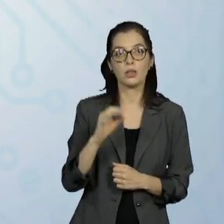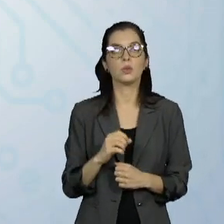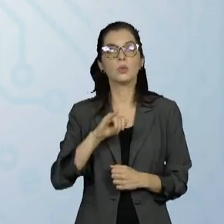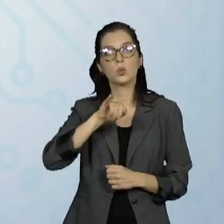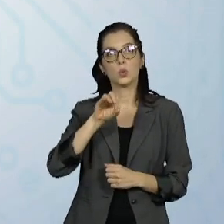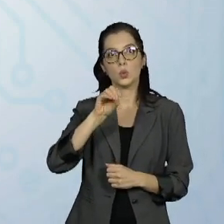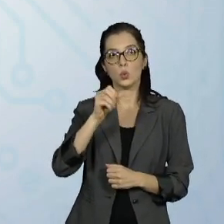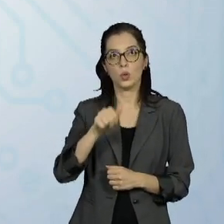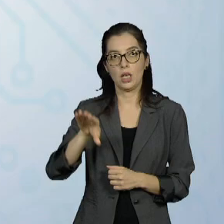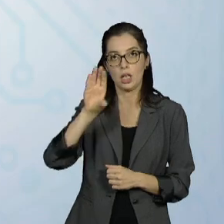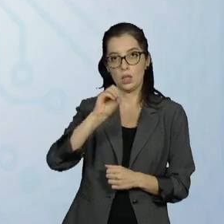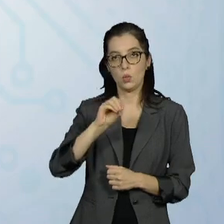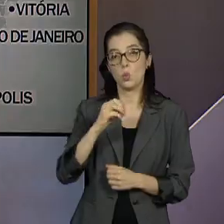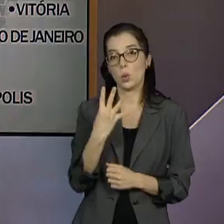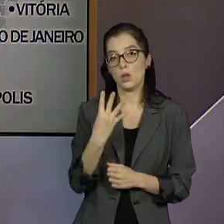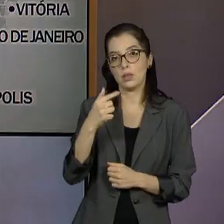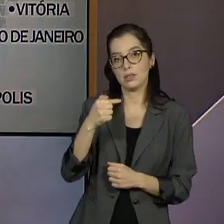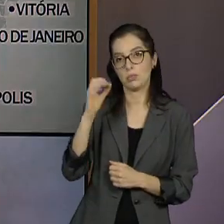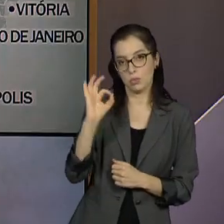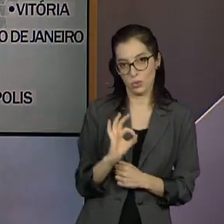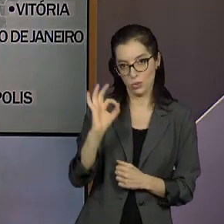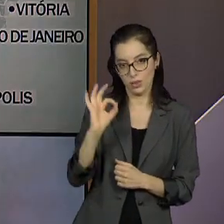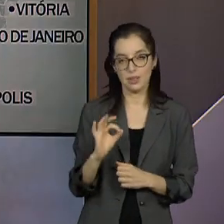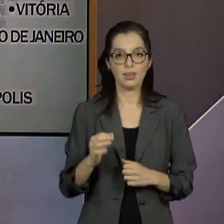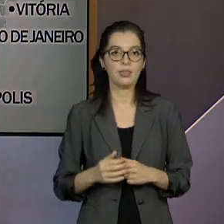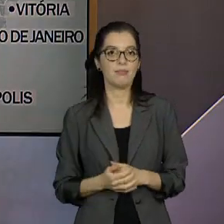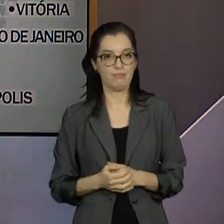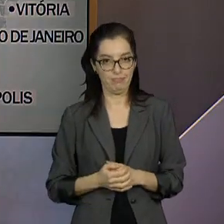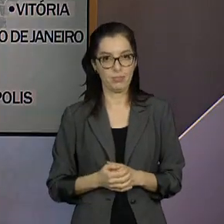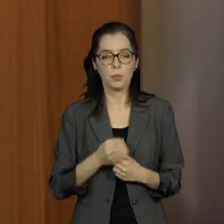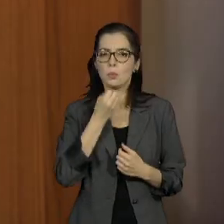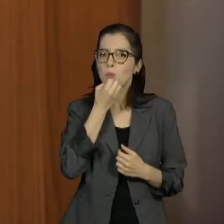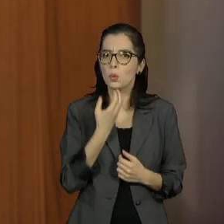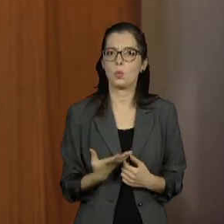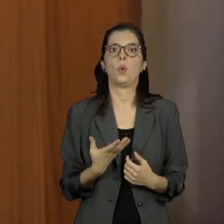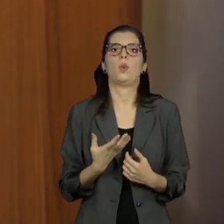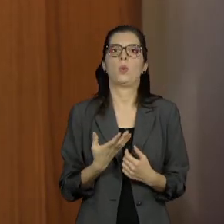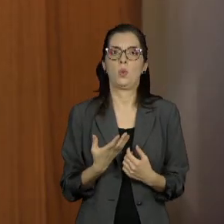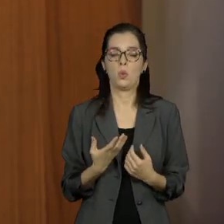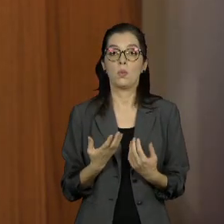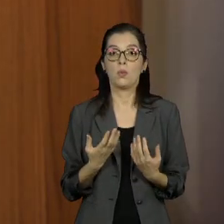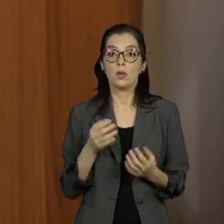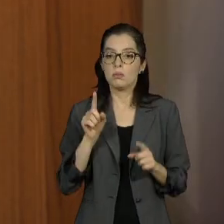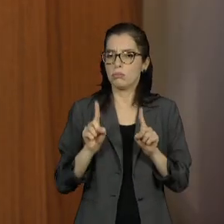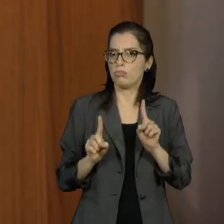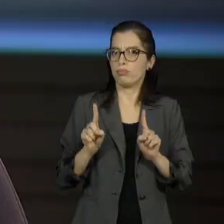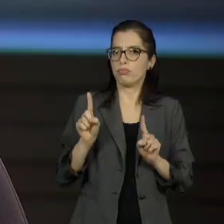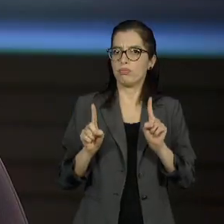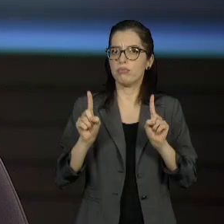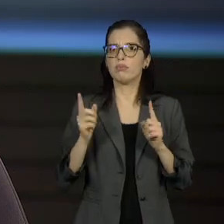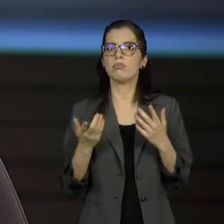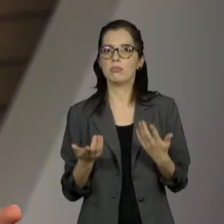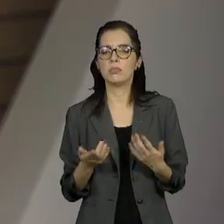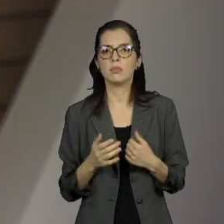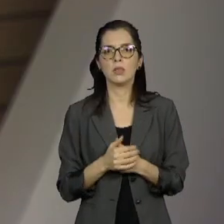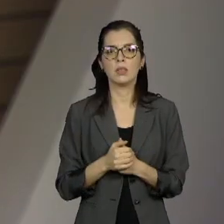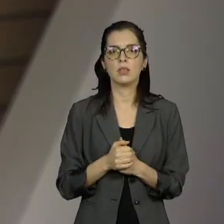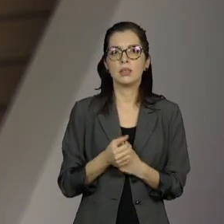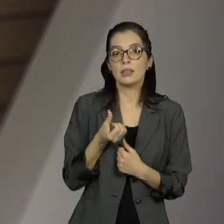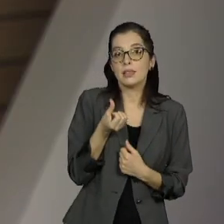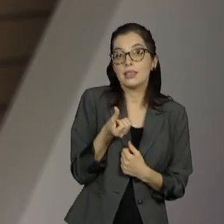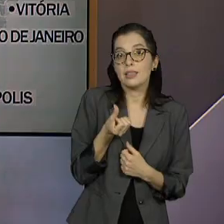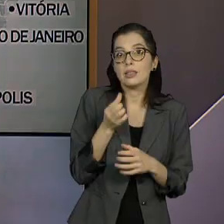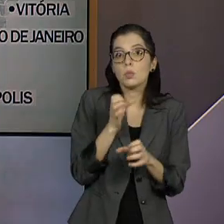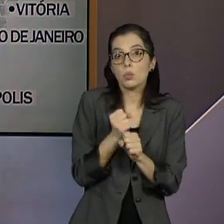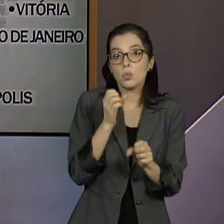a seguir com 47%. A gente está naquela margem que o Lavarida falou no primeiro bloco dos seis pontos. Ainda não é confortável. Não é uma